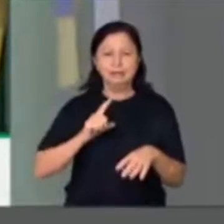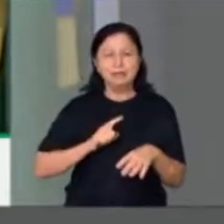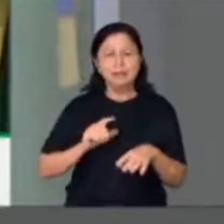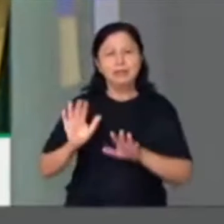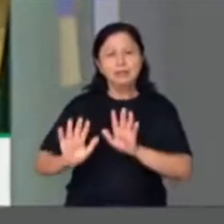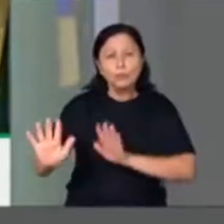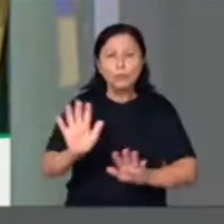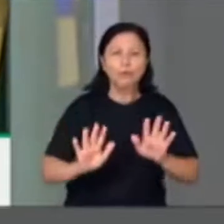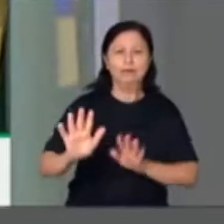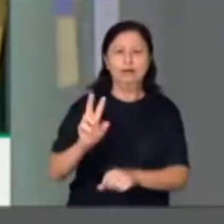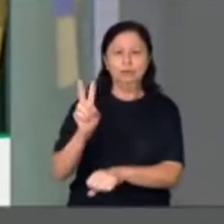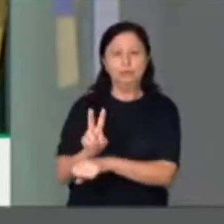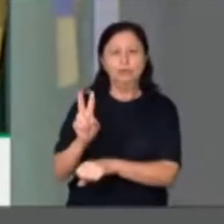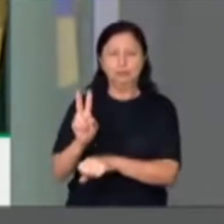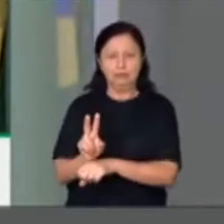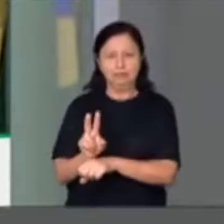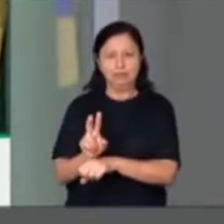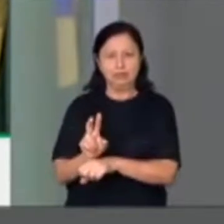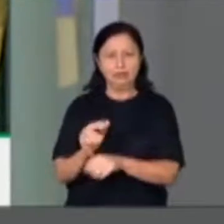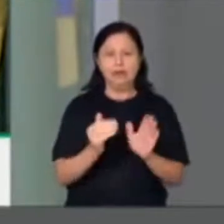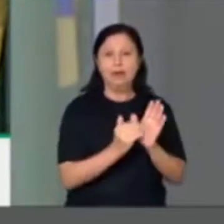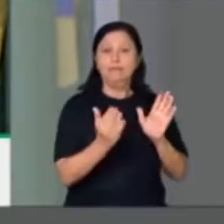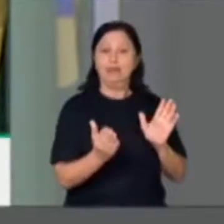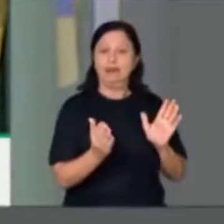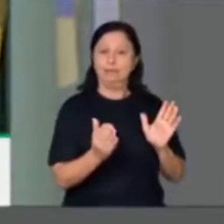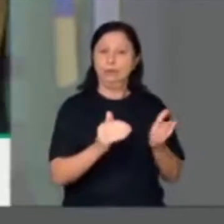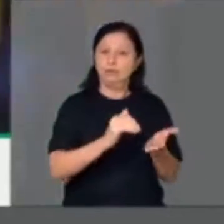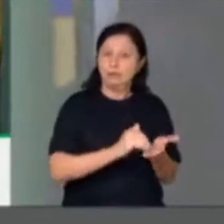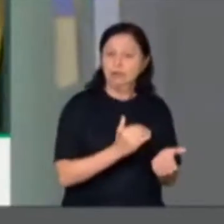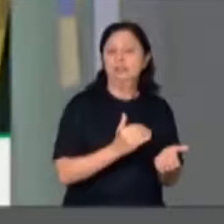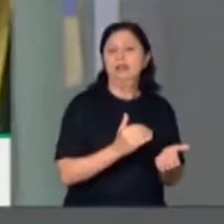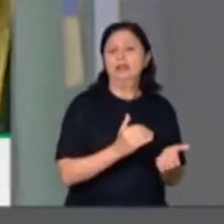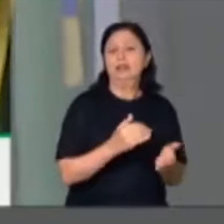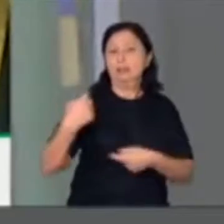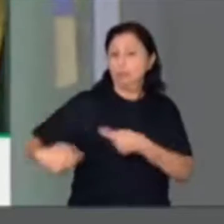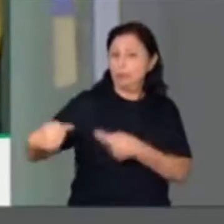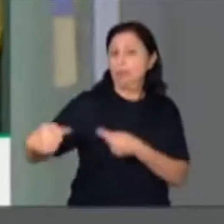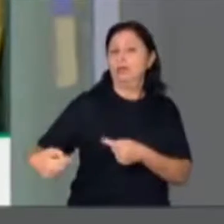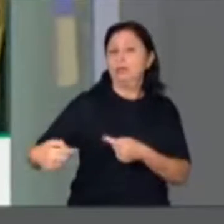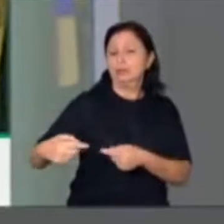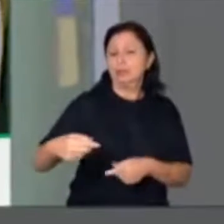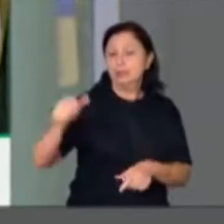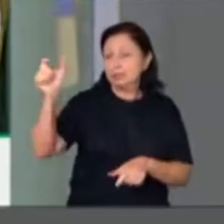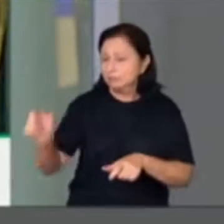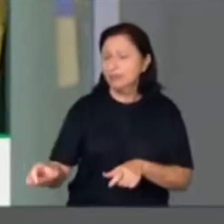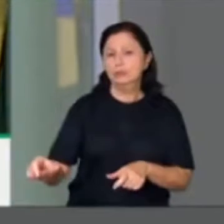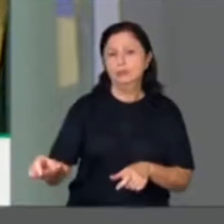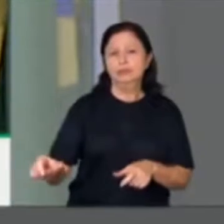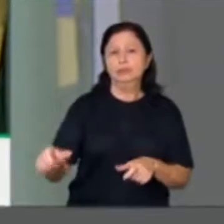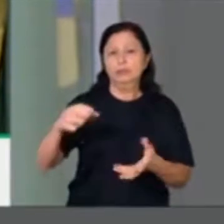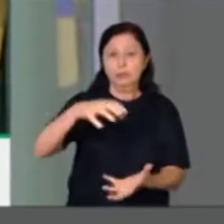Secretaria de Políticas para a Pessoa Idosa, homens e mulheres que reconhecem a importância do Conselho